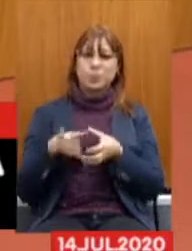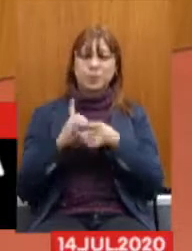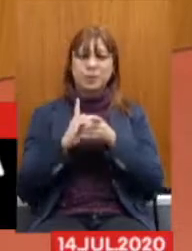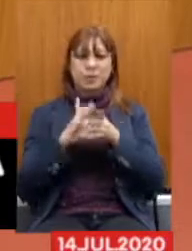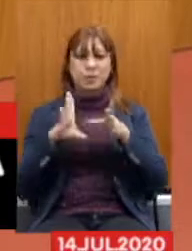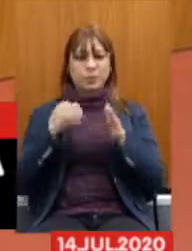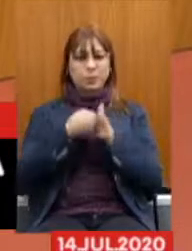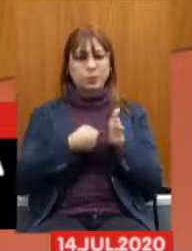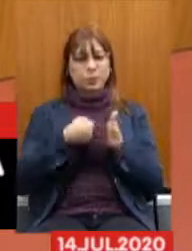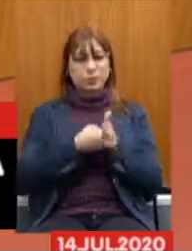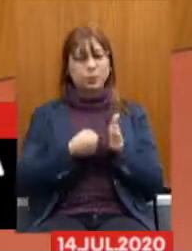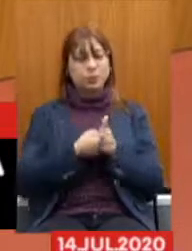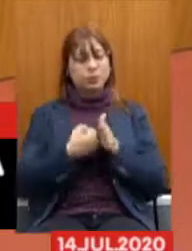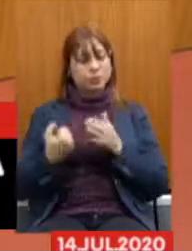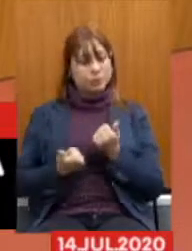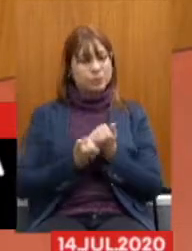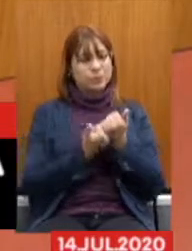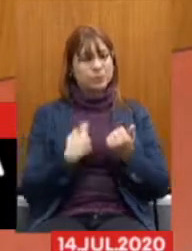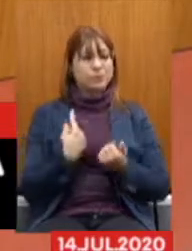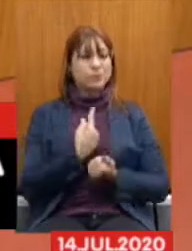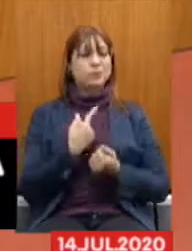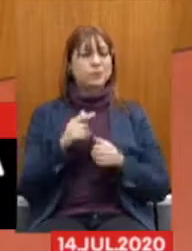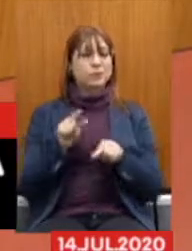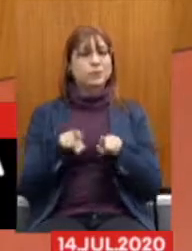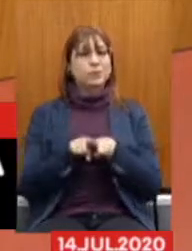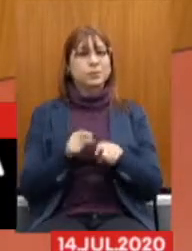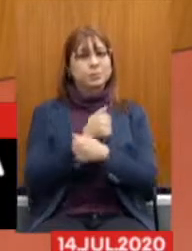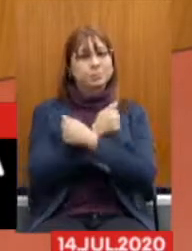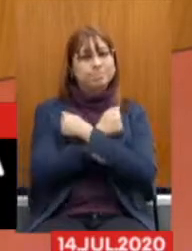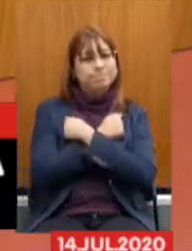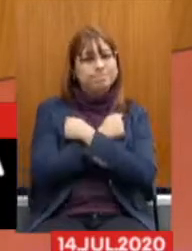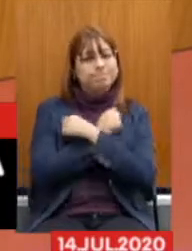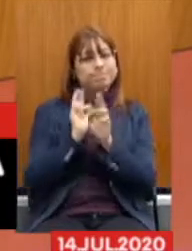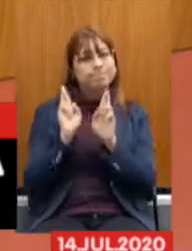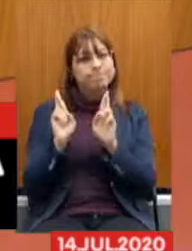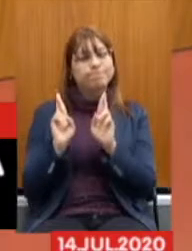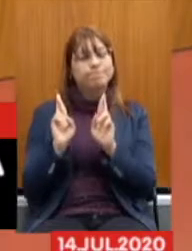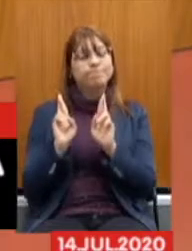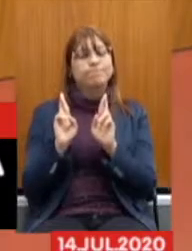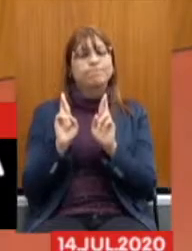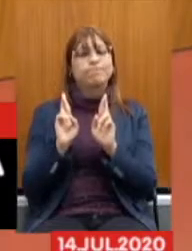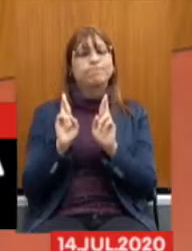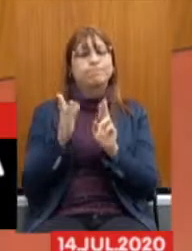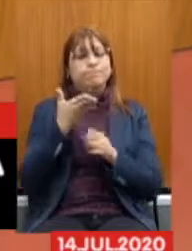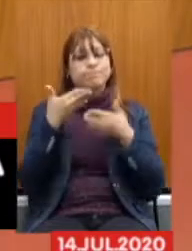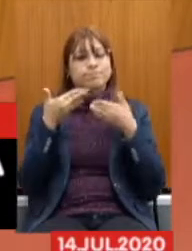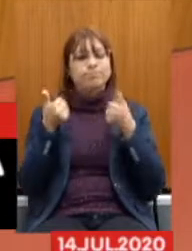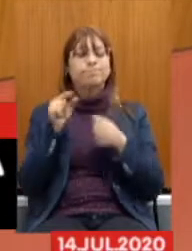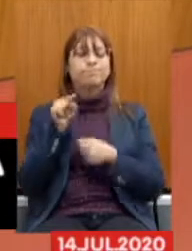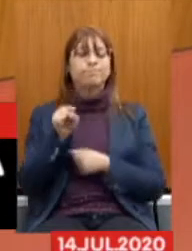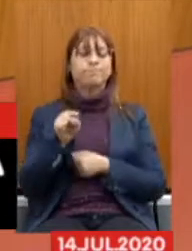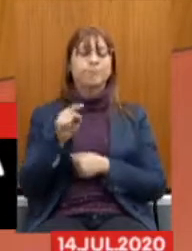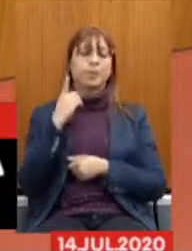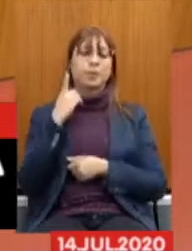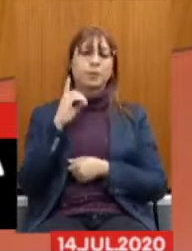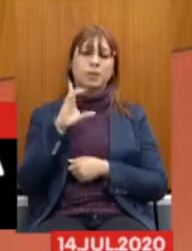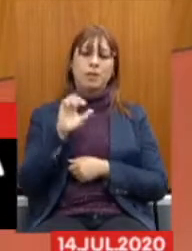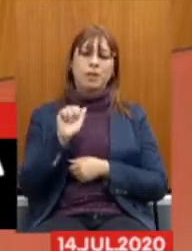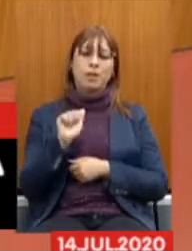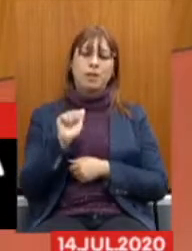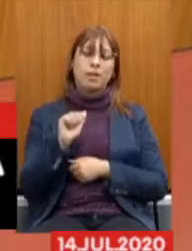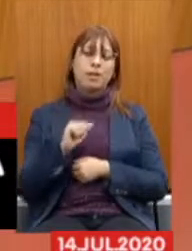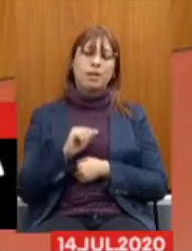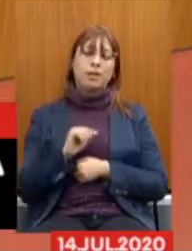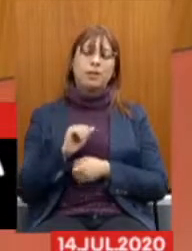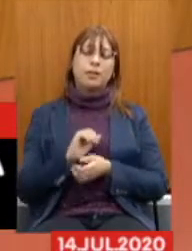Dos Fiscais Estimar Estimar Estimar melhoras Ao deputado Antônio Carlos Arantes E agradecer Também o